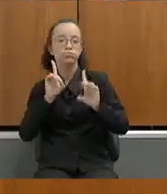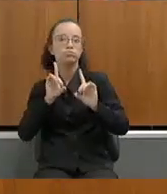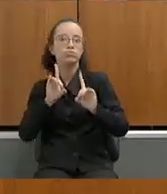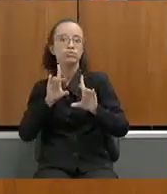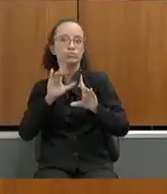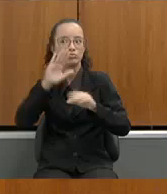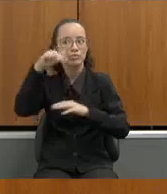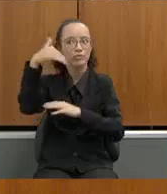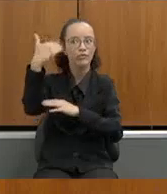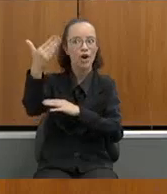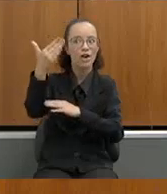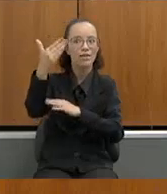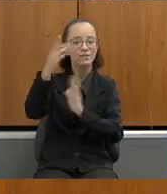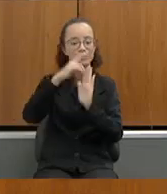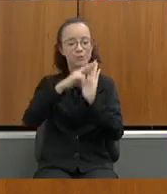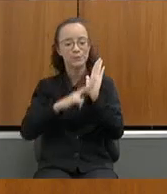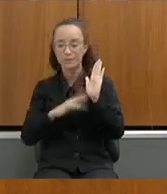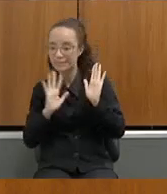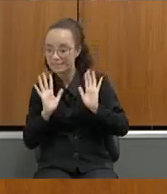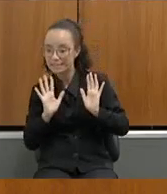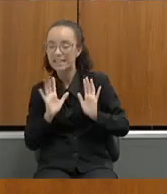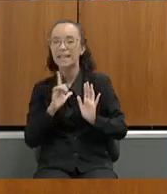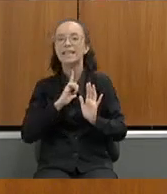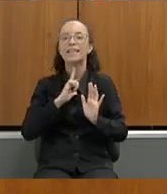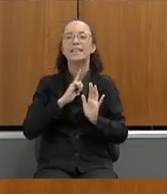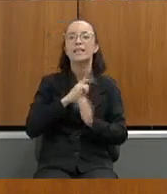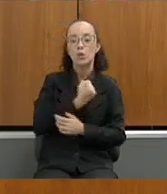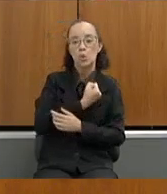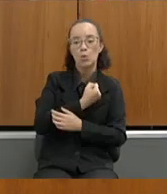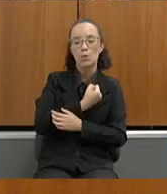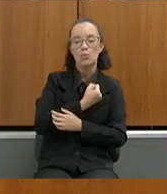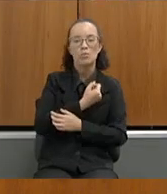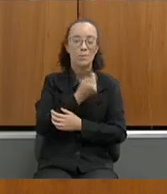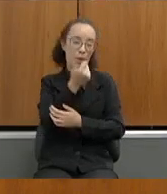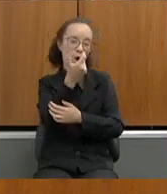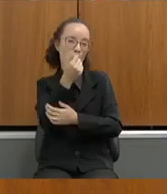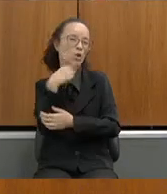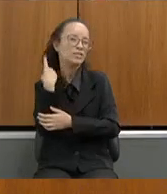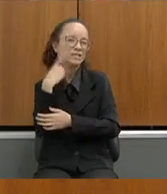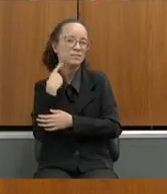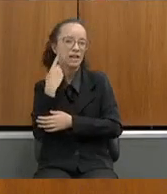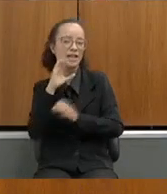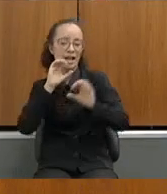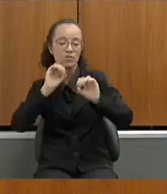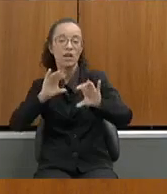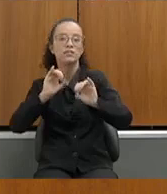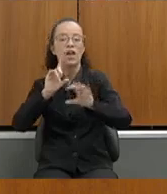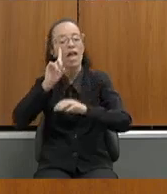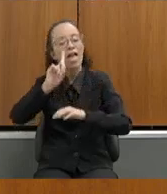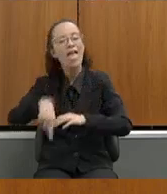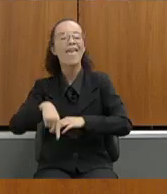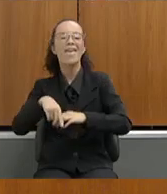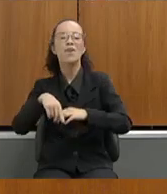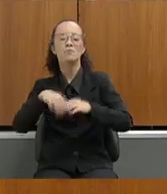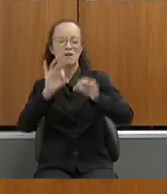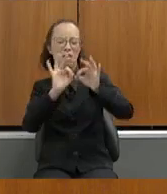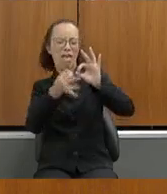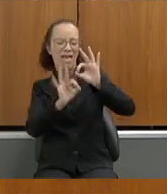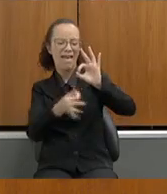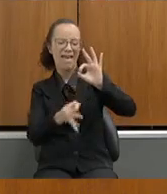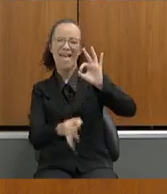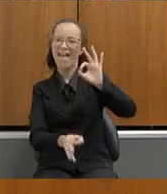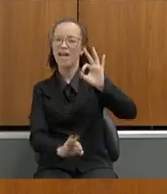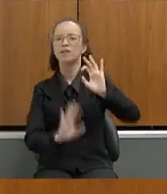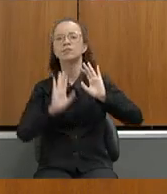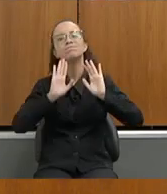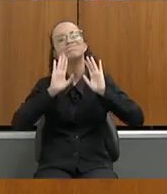roteiro compreendendo que a gente tem um número pequeno de deputados compreendendo que a educação é uma pauta gigante e a